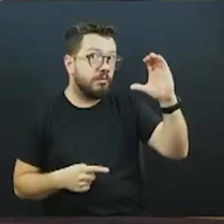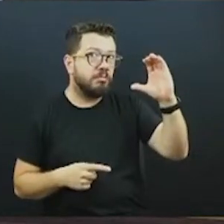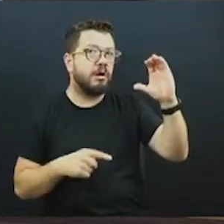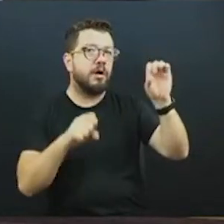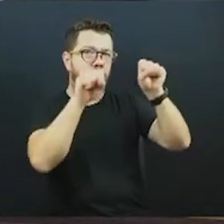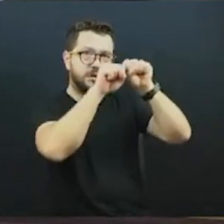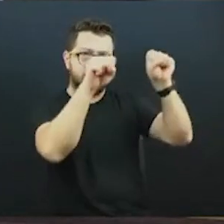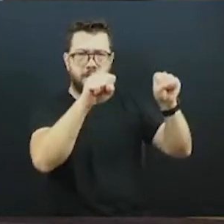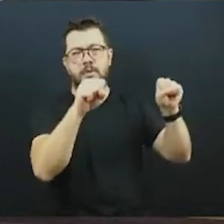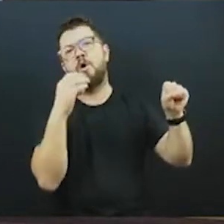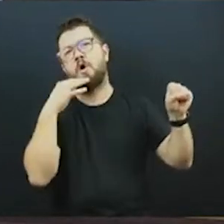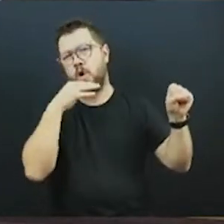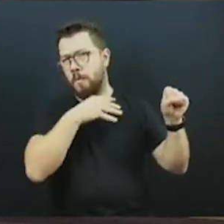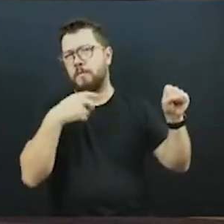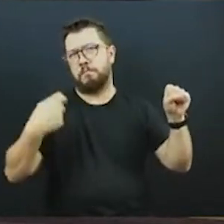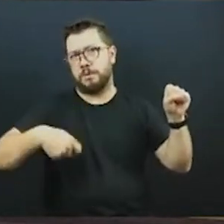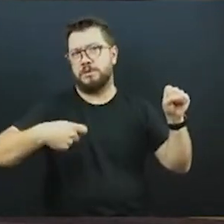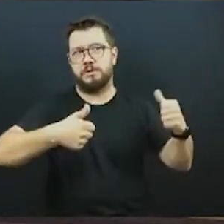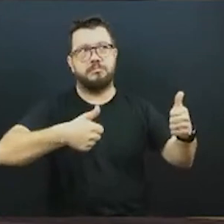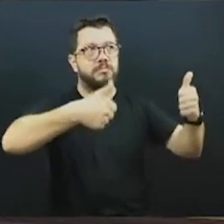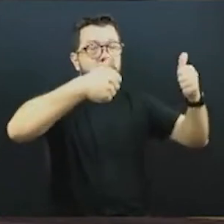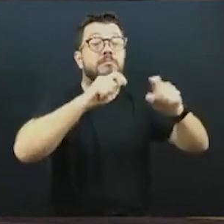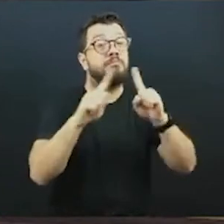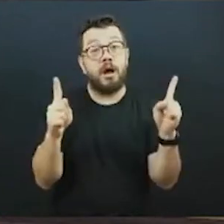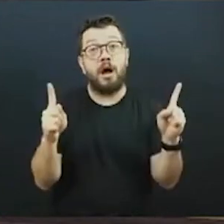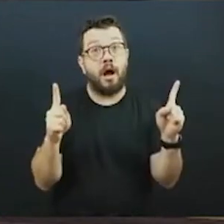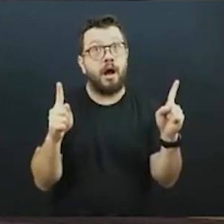melhorar, claro, sempre terá, mas relativamente é muito bom.